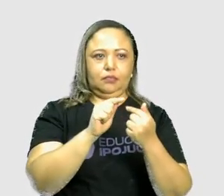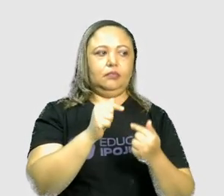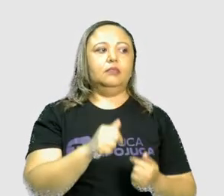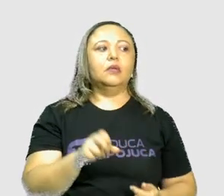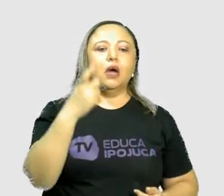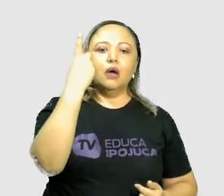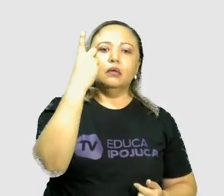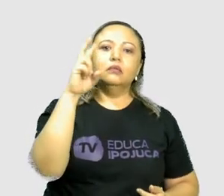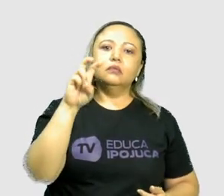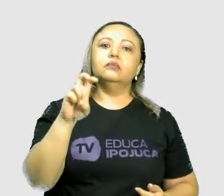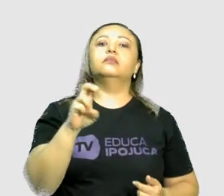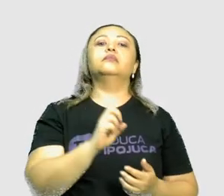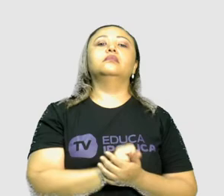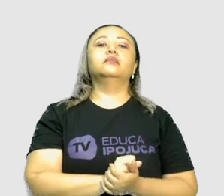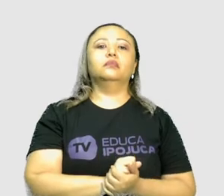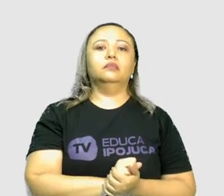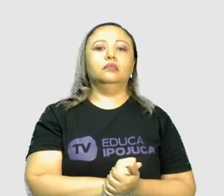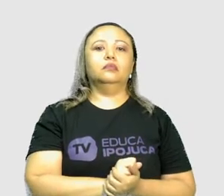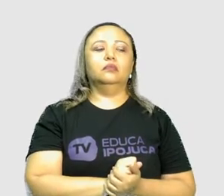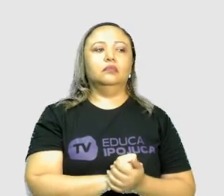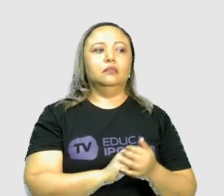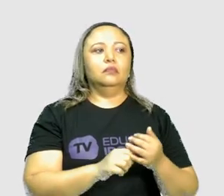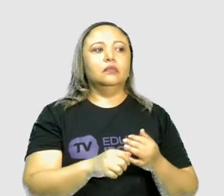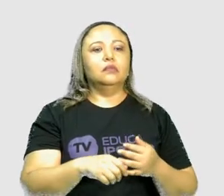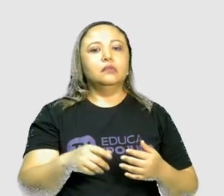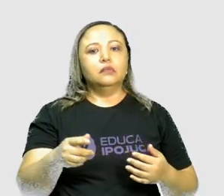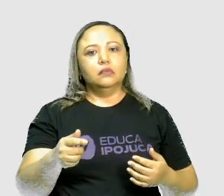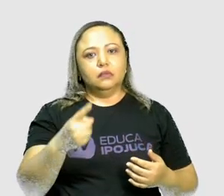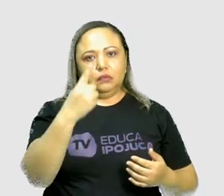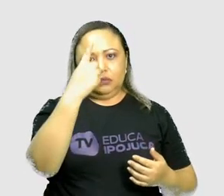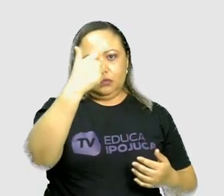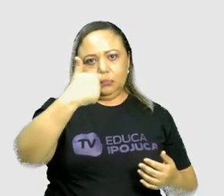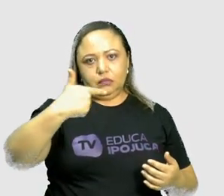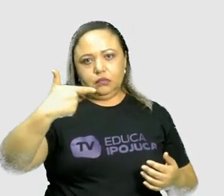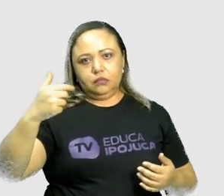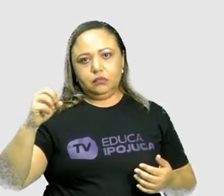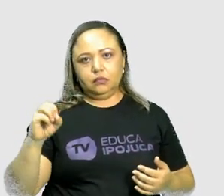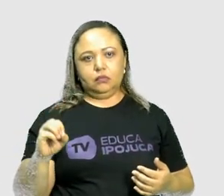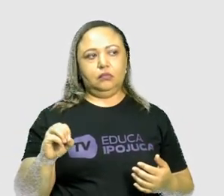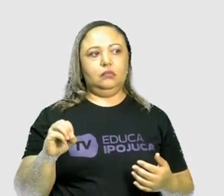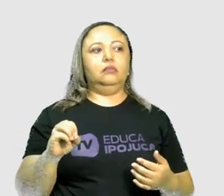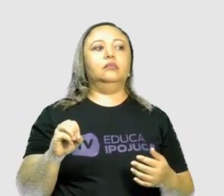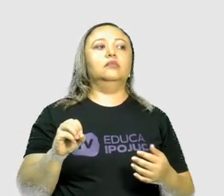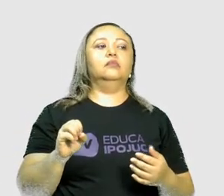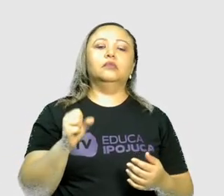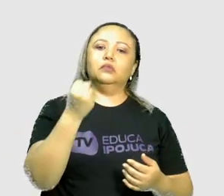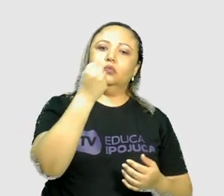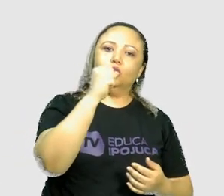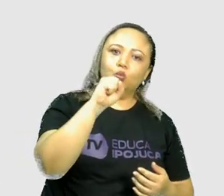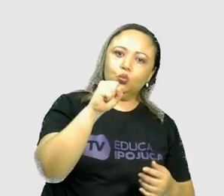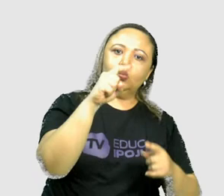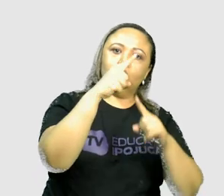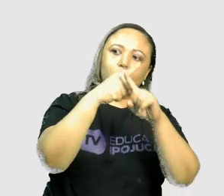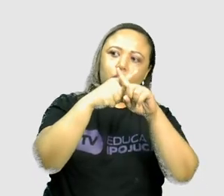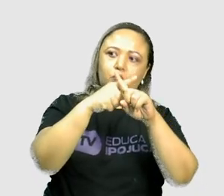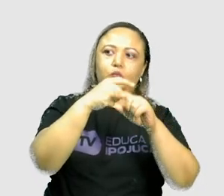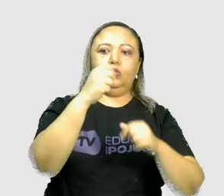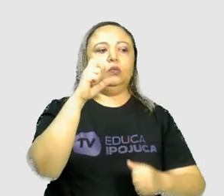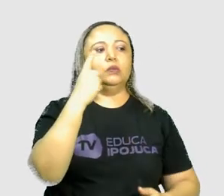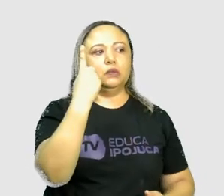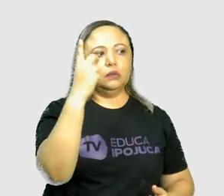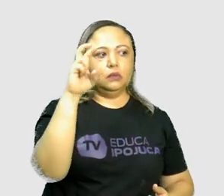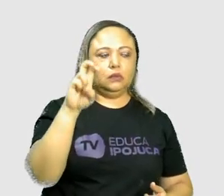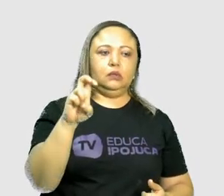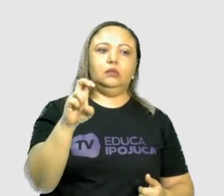vezes 15 vai dar 165. 120, 8 vezes, tudo certo.